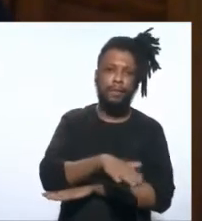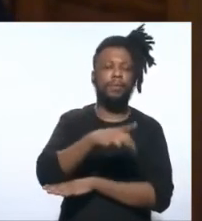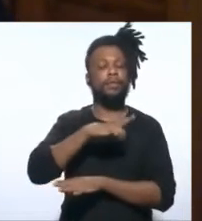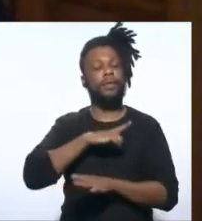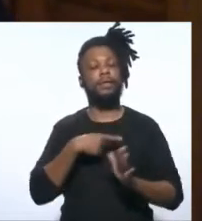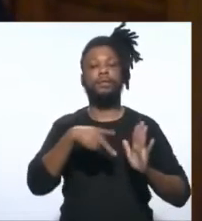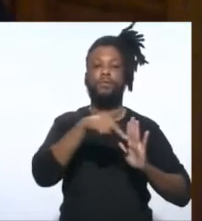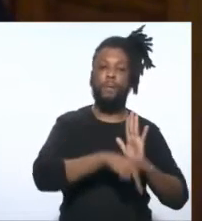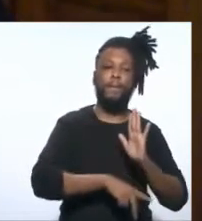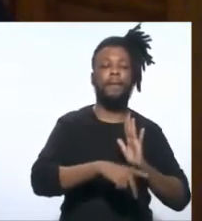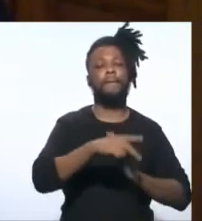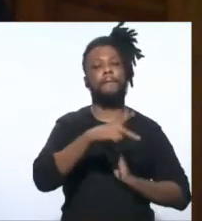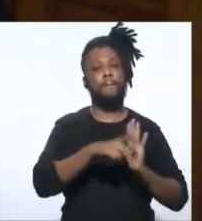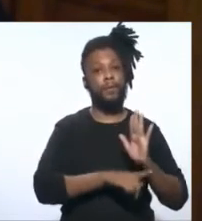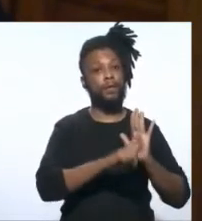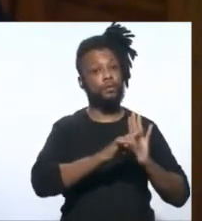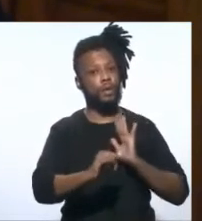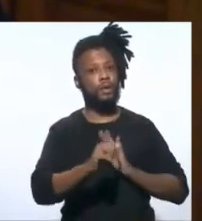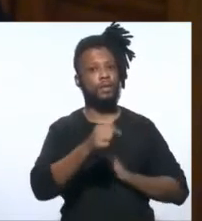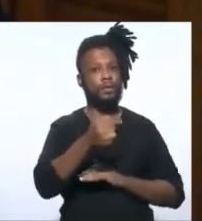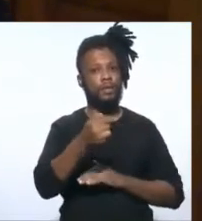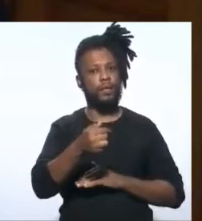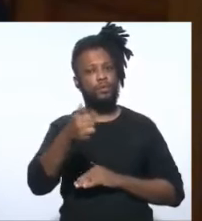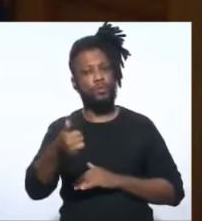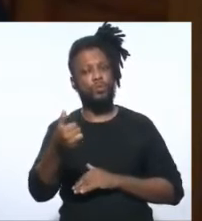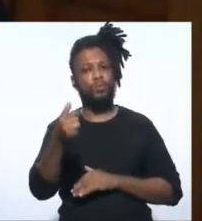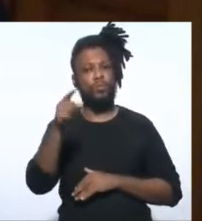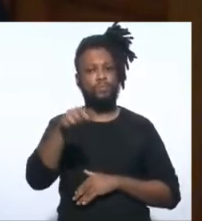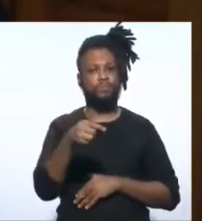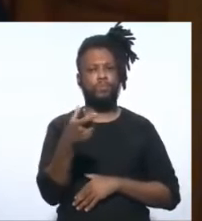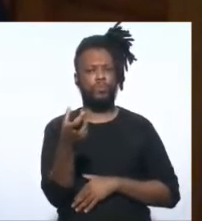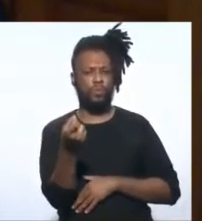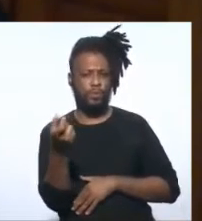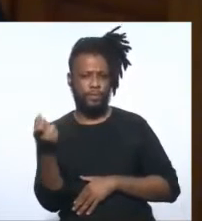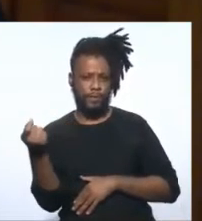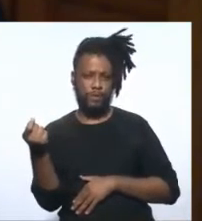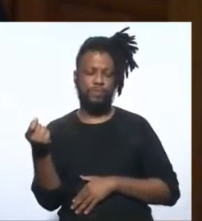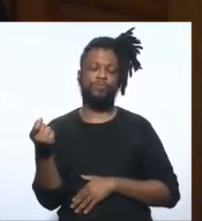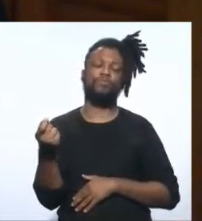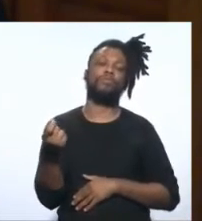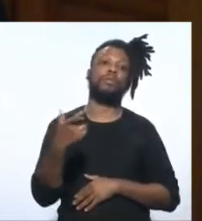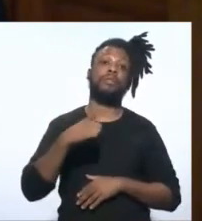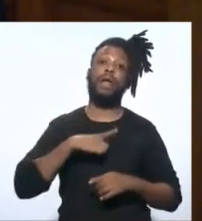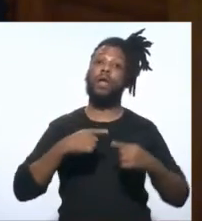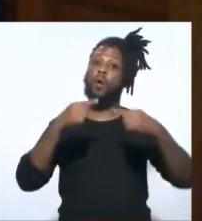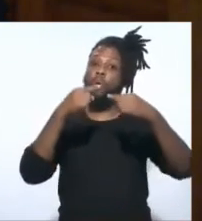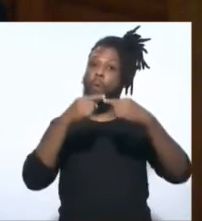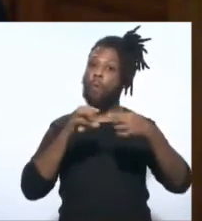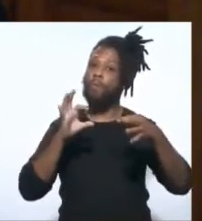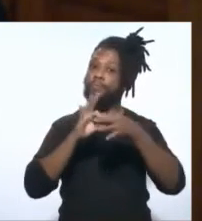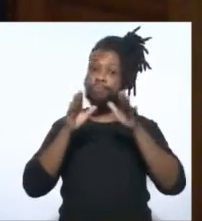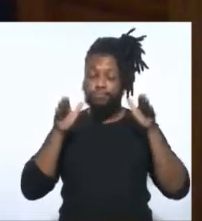1771 de 20, que tem tudo a ver com a questão específica